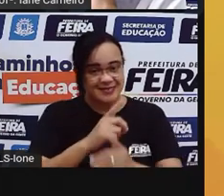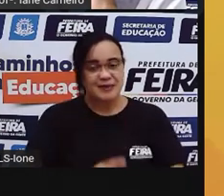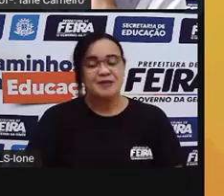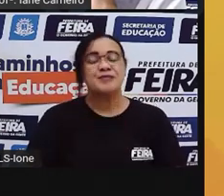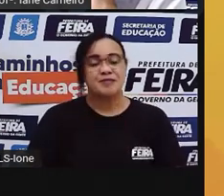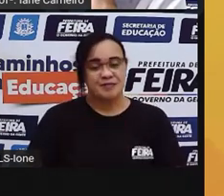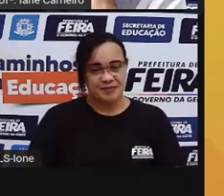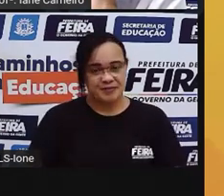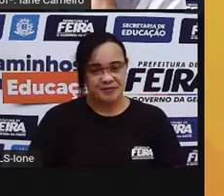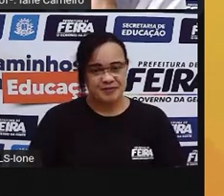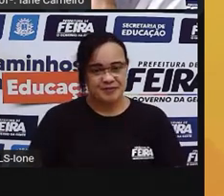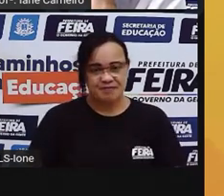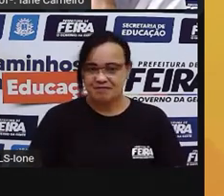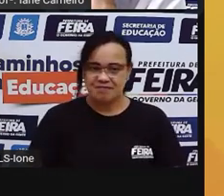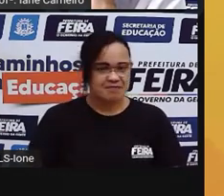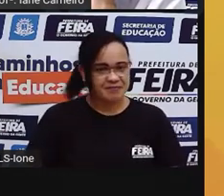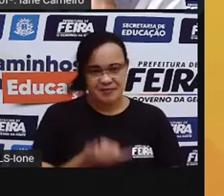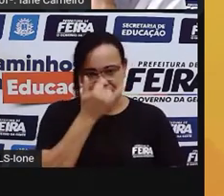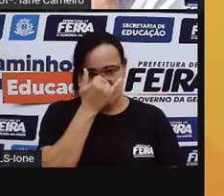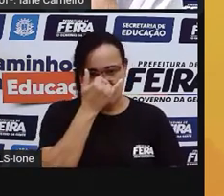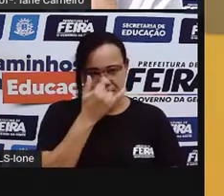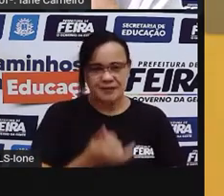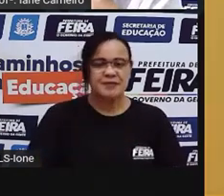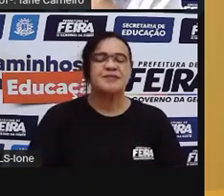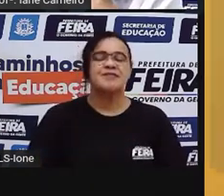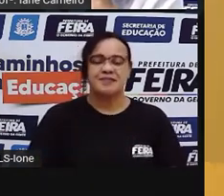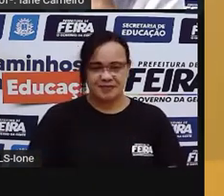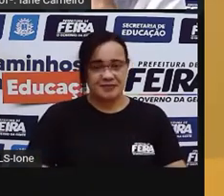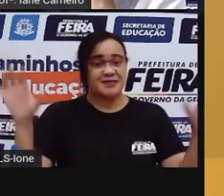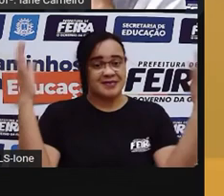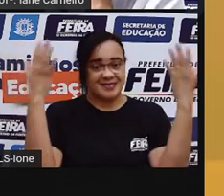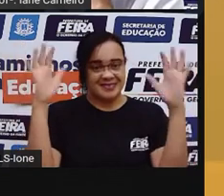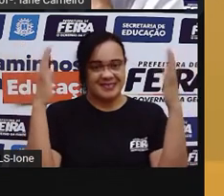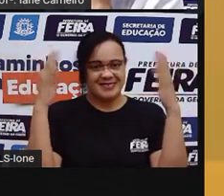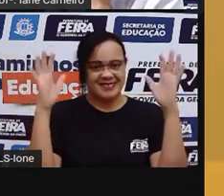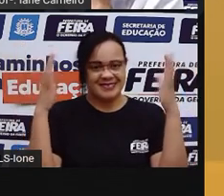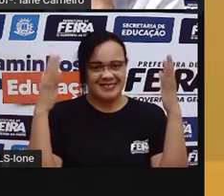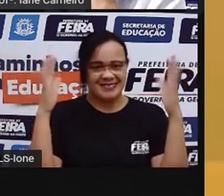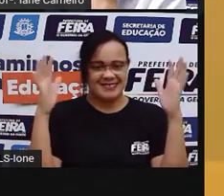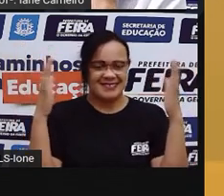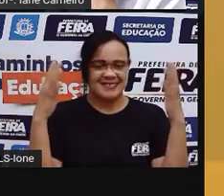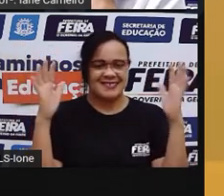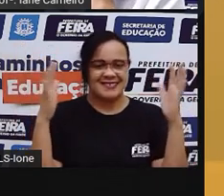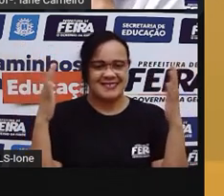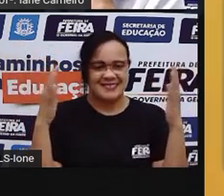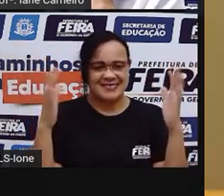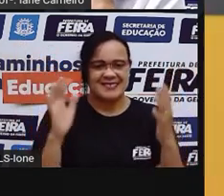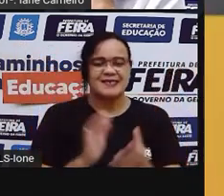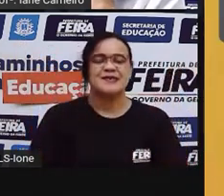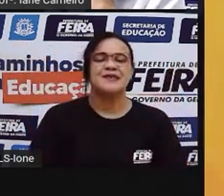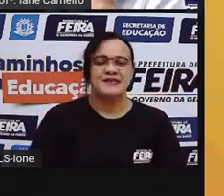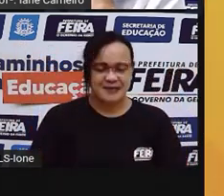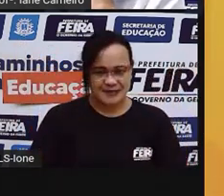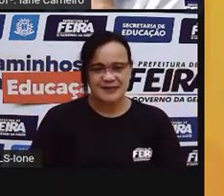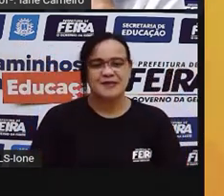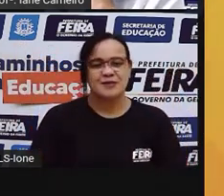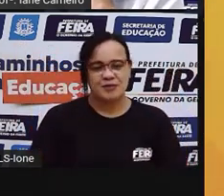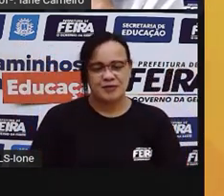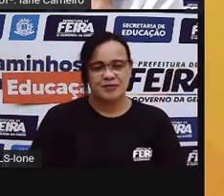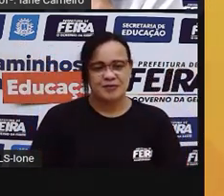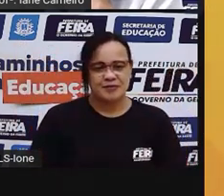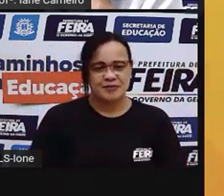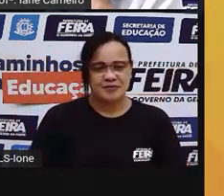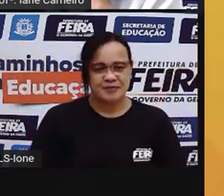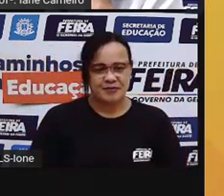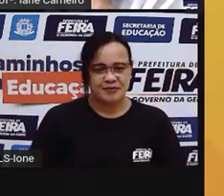Acho que está aqui. Não. Achei. A futebol sem querer. A de futebol. Deixa eu